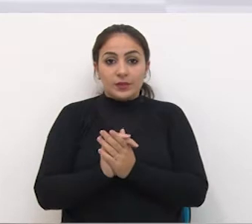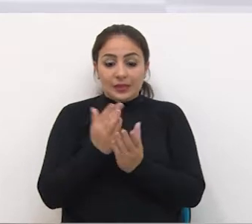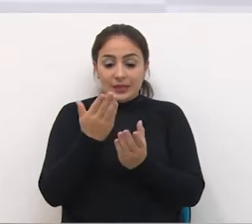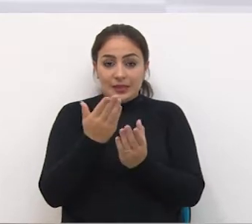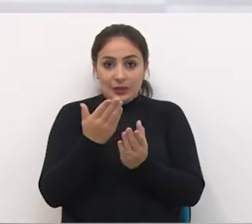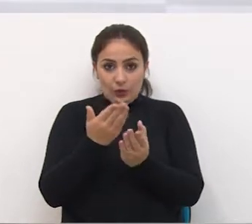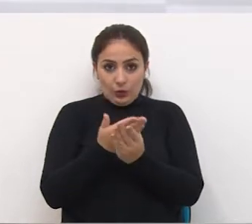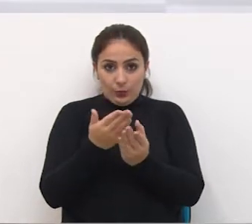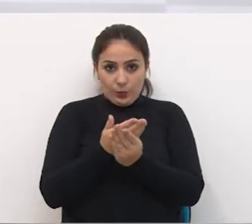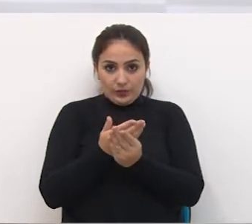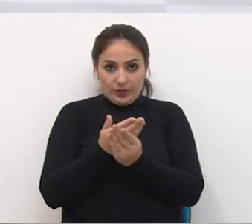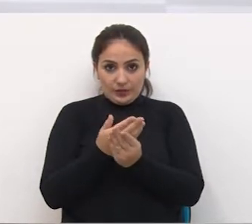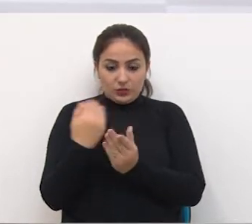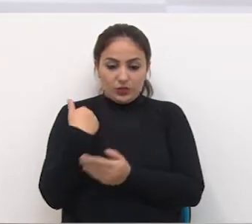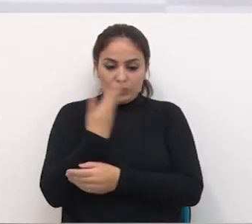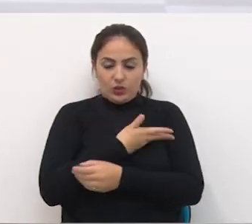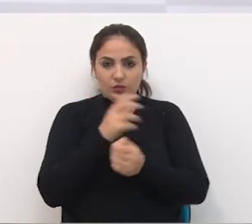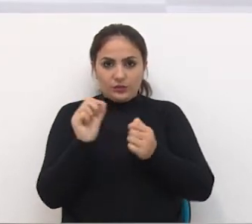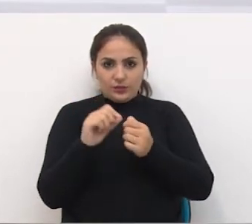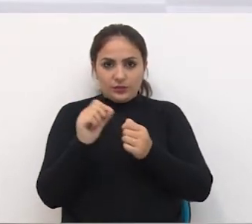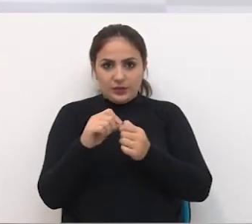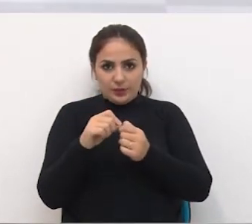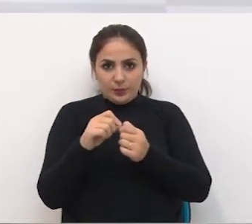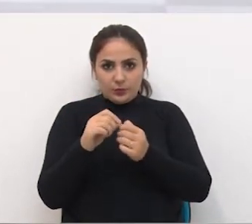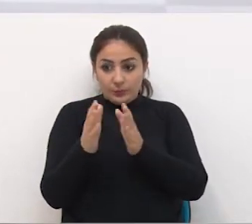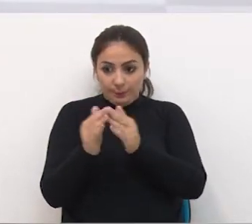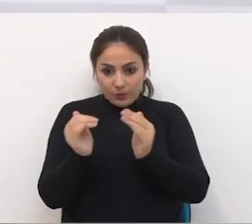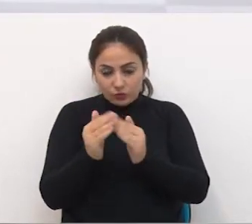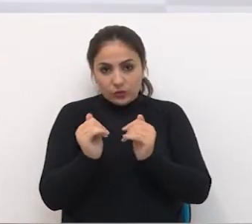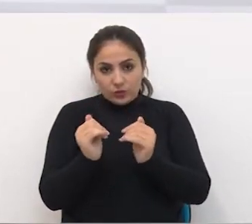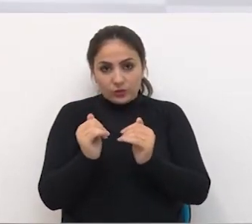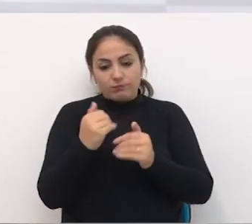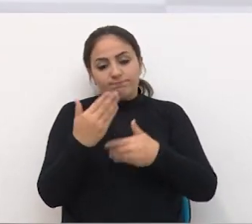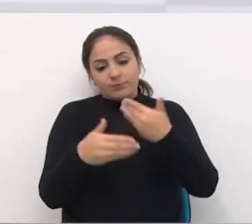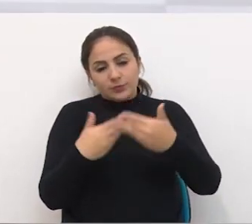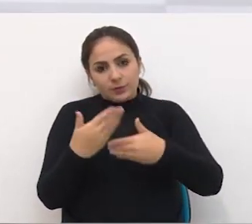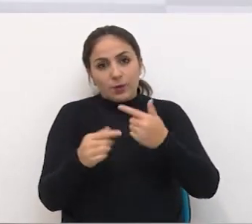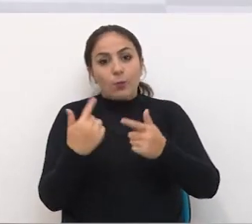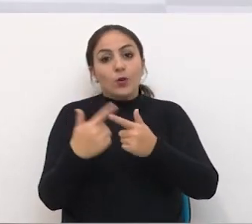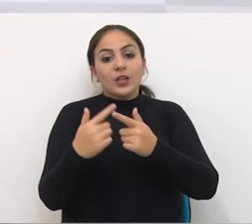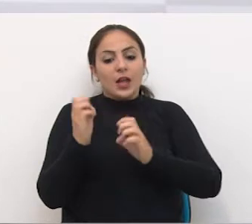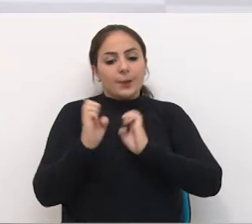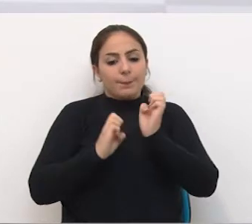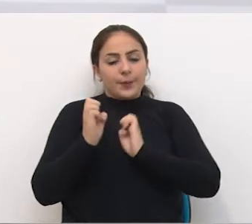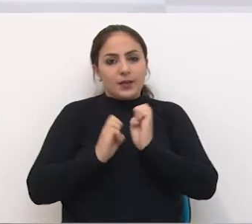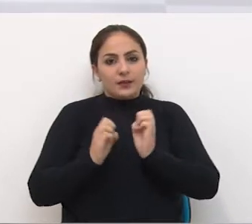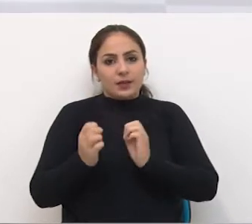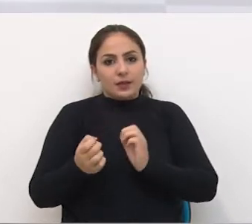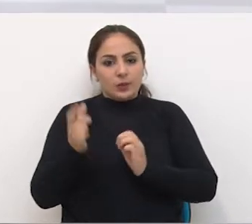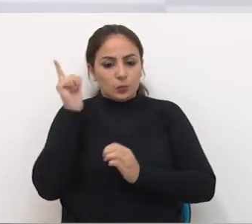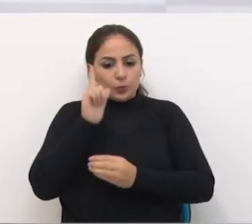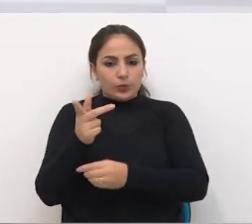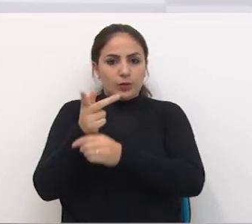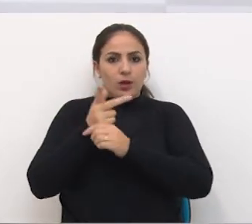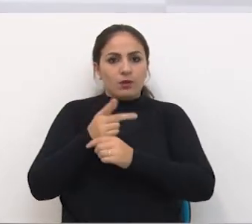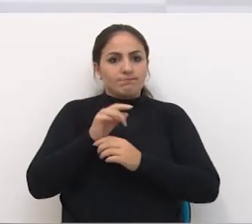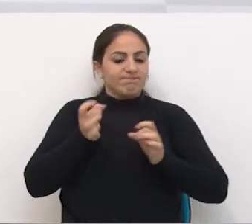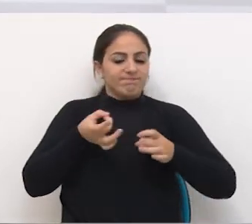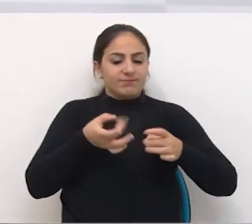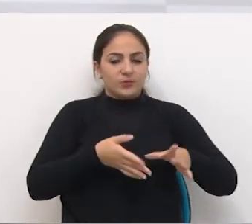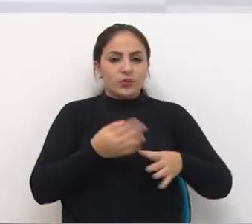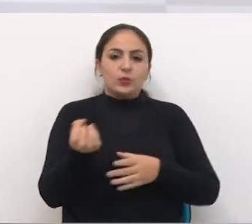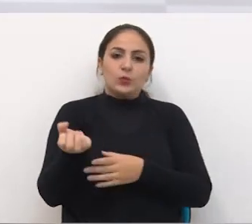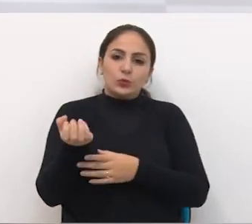processo Licitatório das lombadas Está em andamento ainda Porque a empresa Que tinha ganho Desistiu Então tem um novo processo